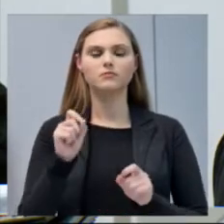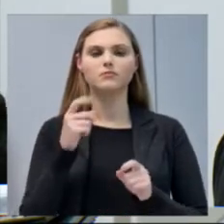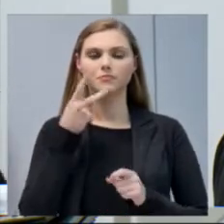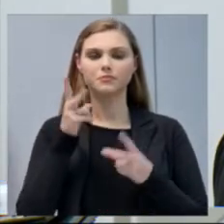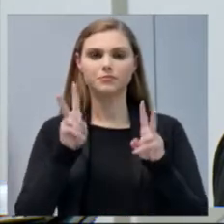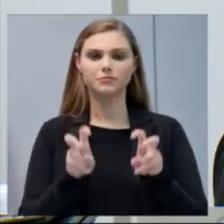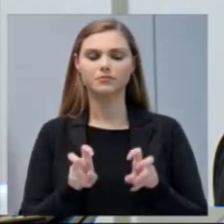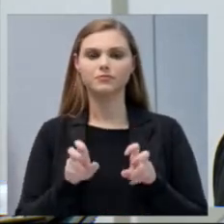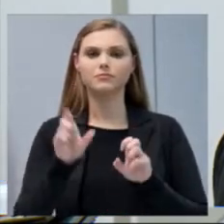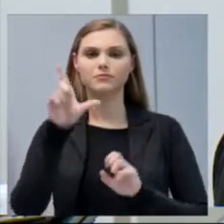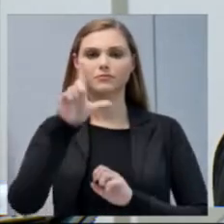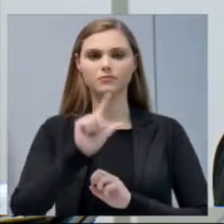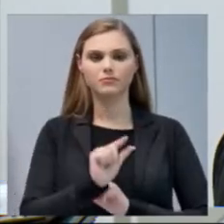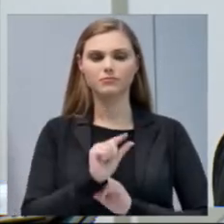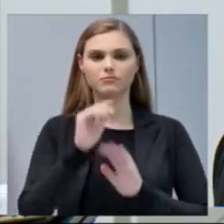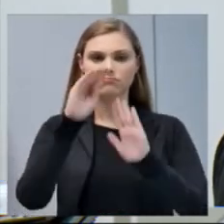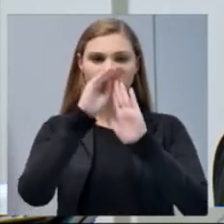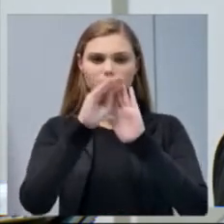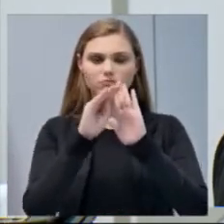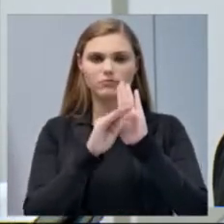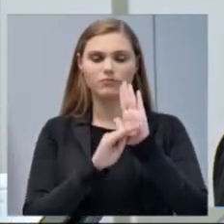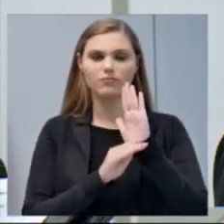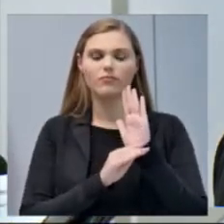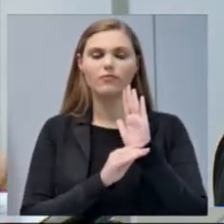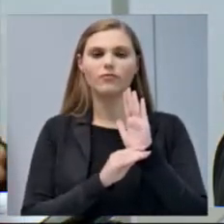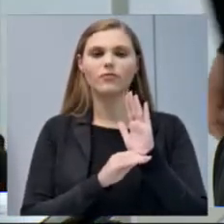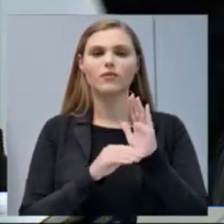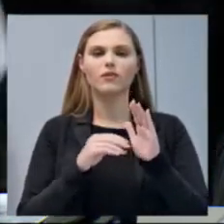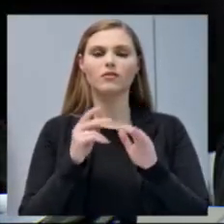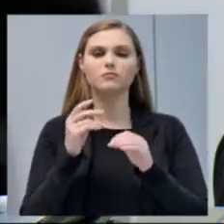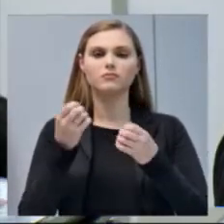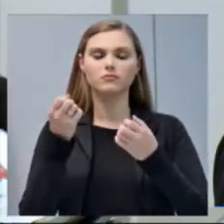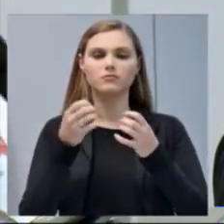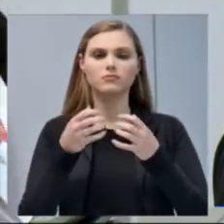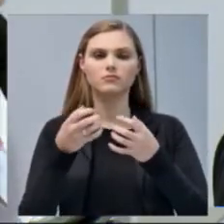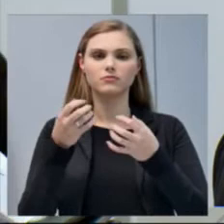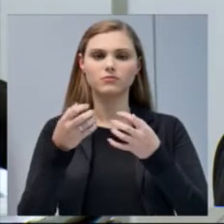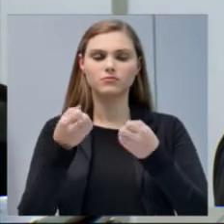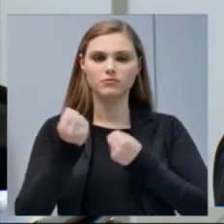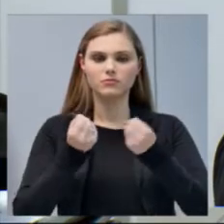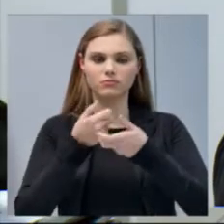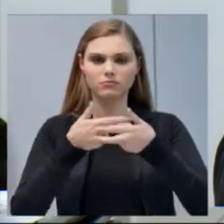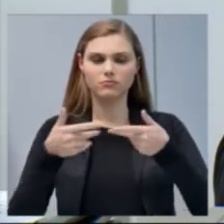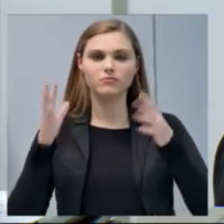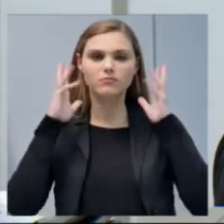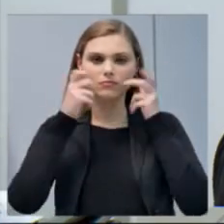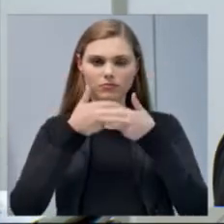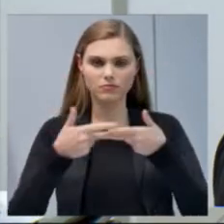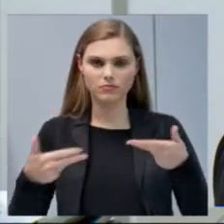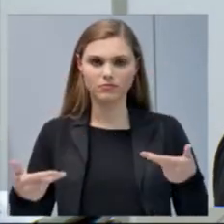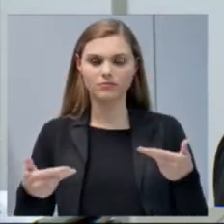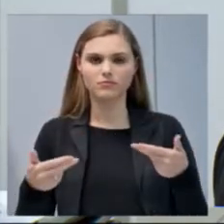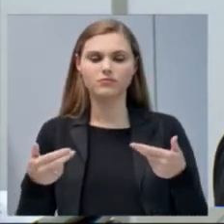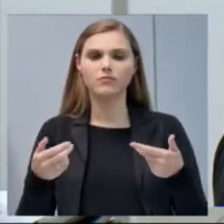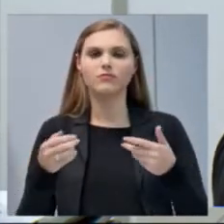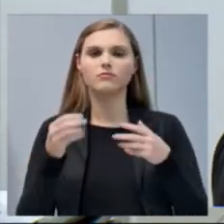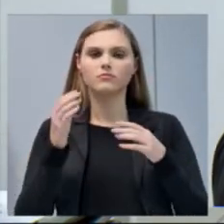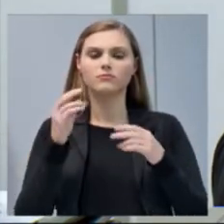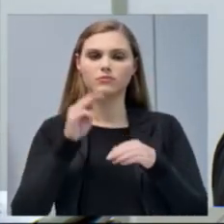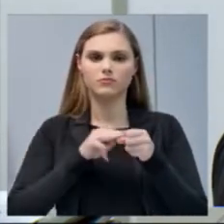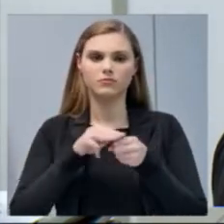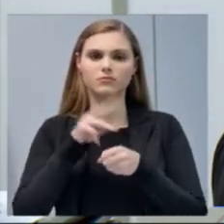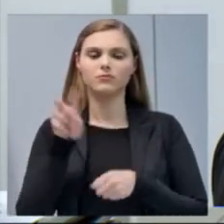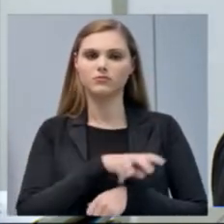programa de redução gradativa da circulação de veículos de tração animal no perímetro urbano no município de Xancherê